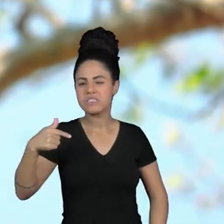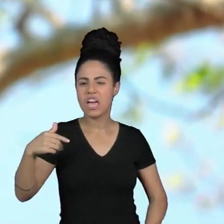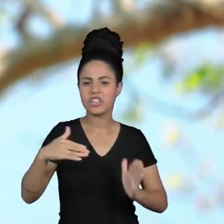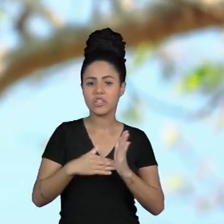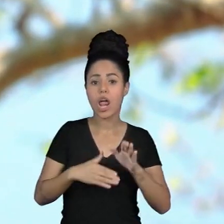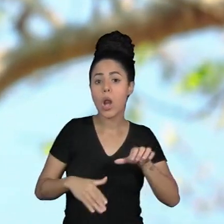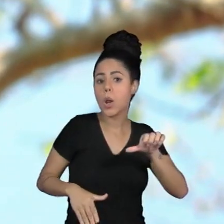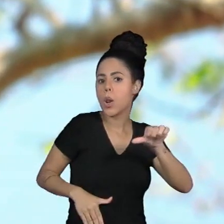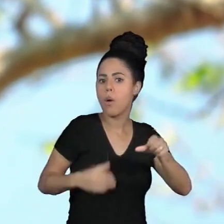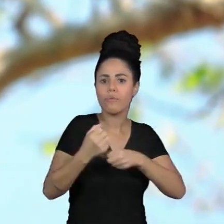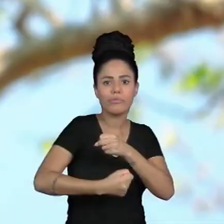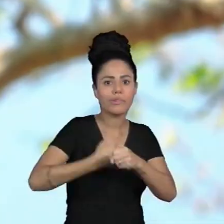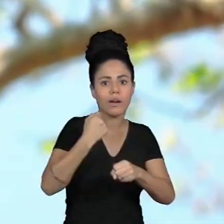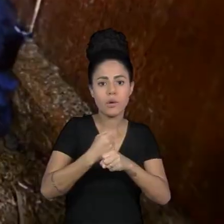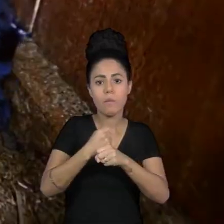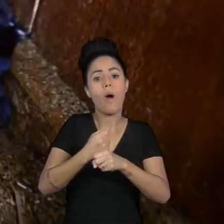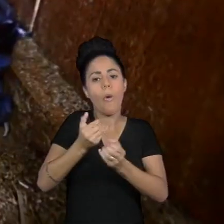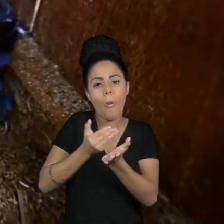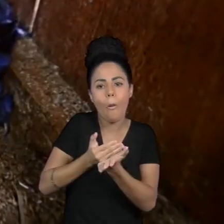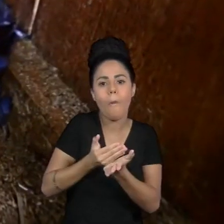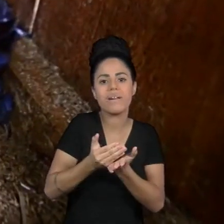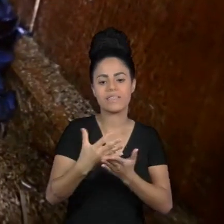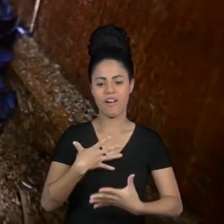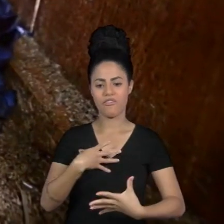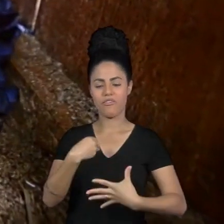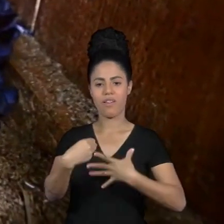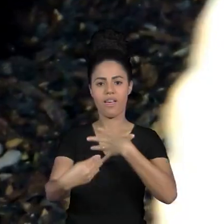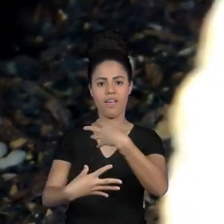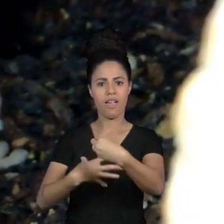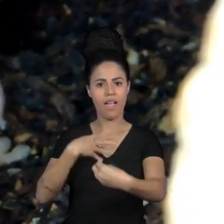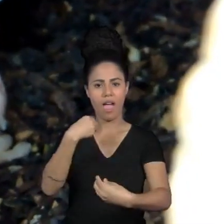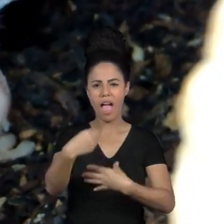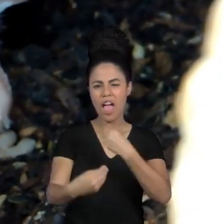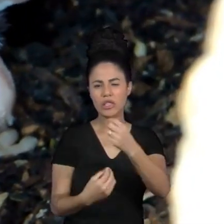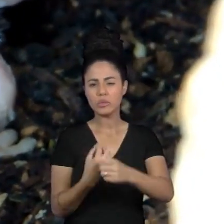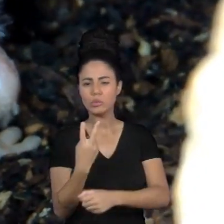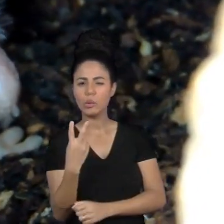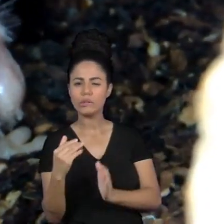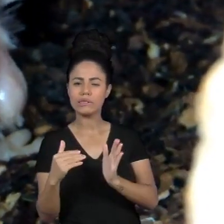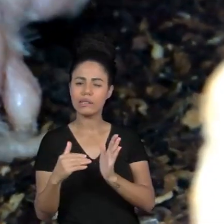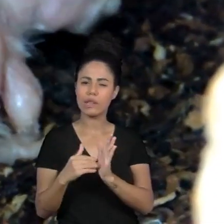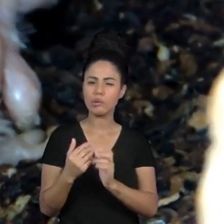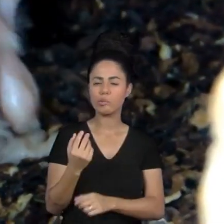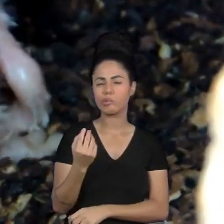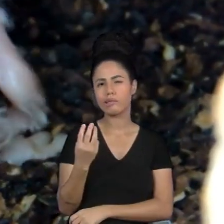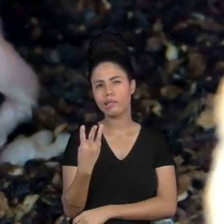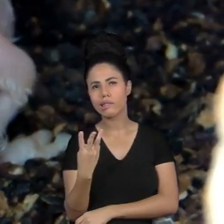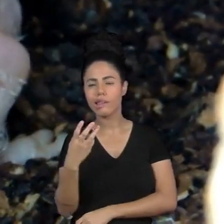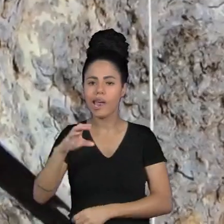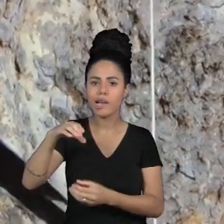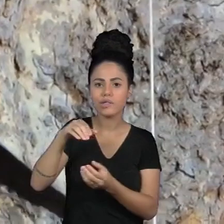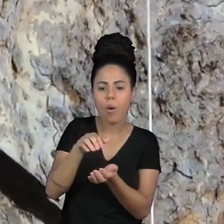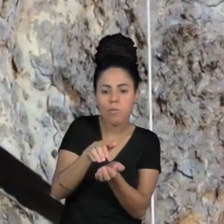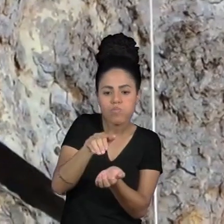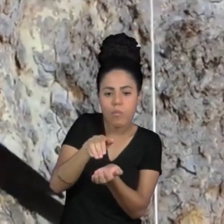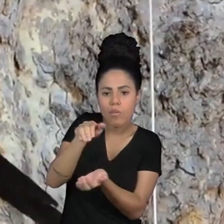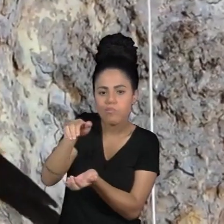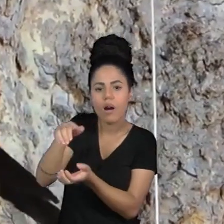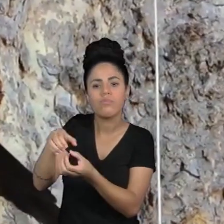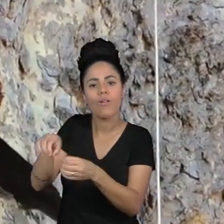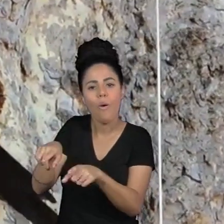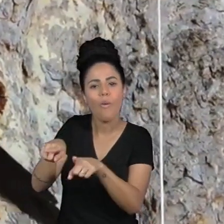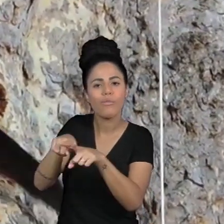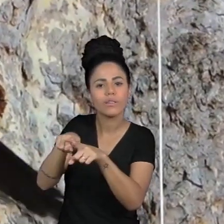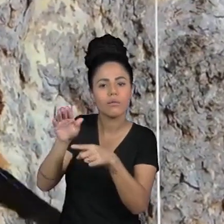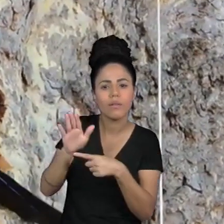começar a reproduzir tem em média dois ovos porém nem sempre esses dois ovos eclodem e os filhotes